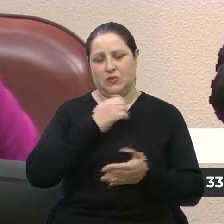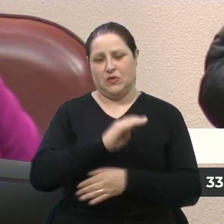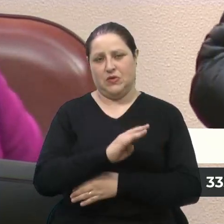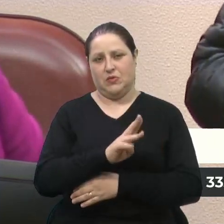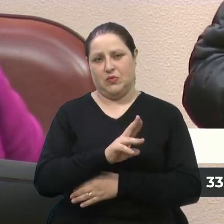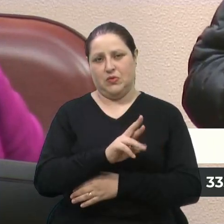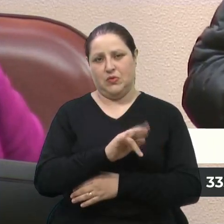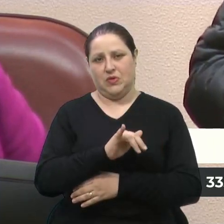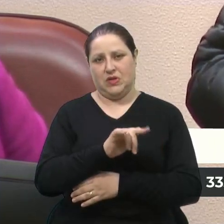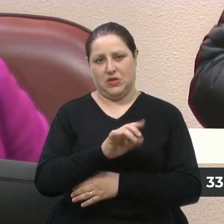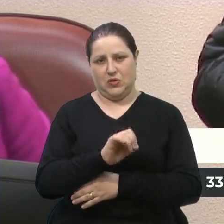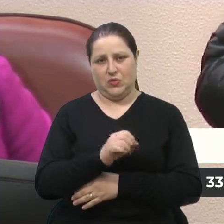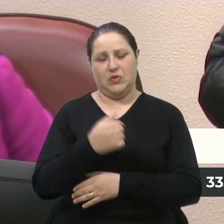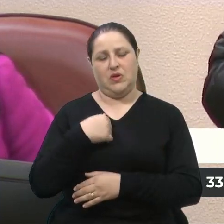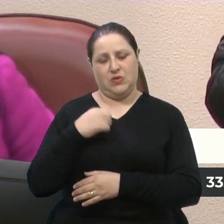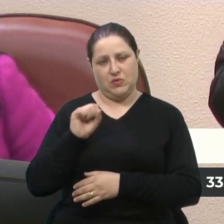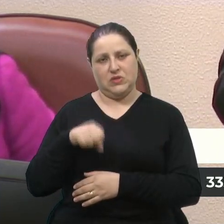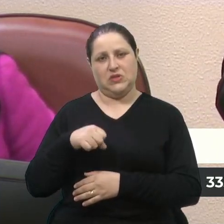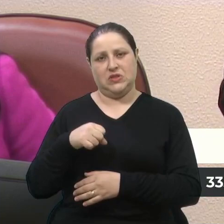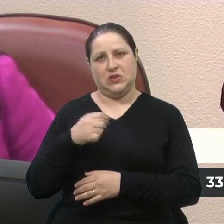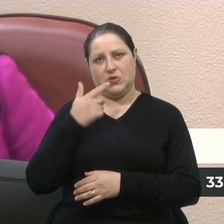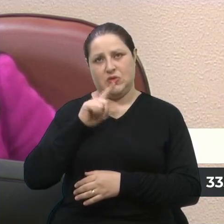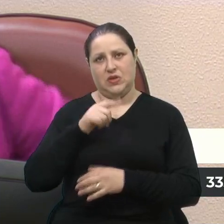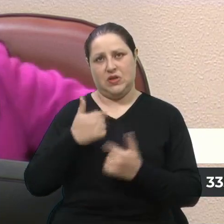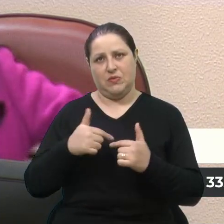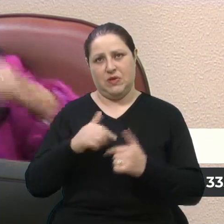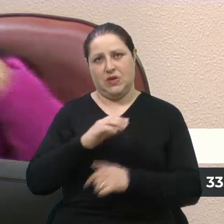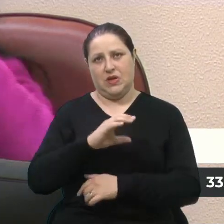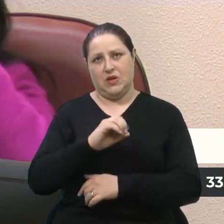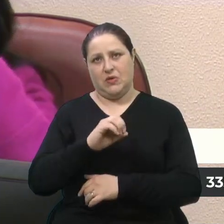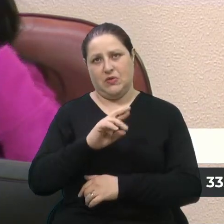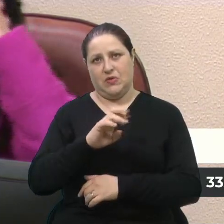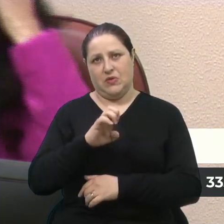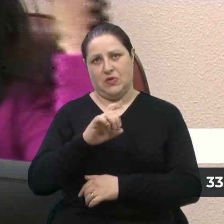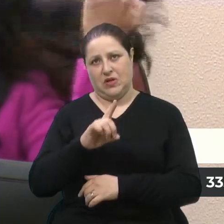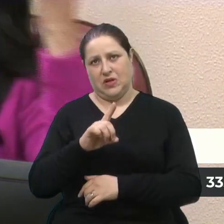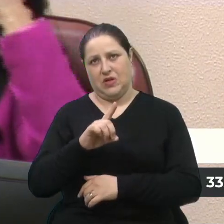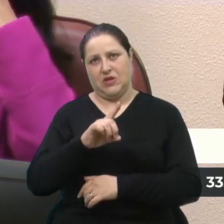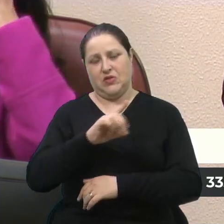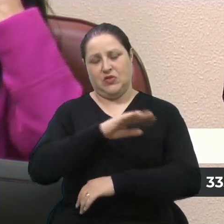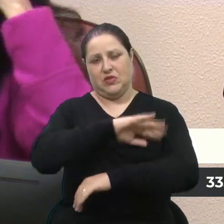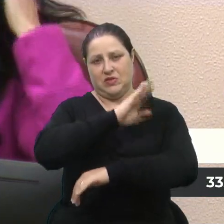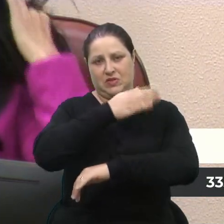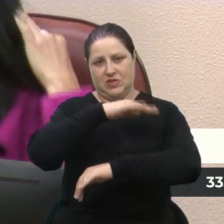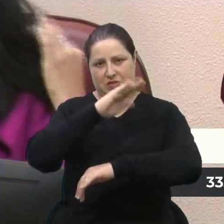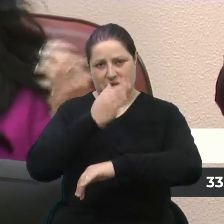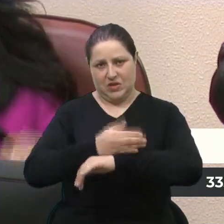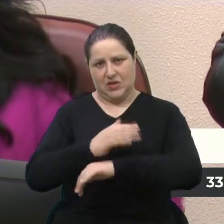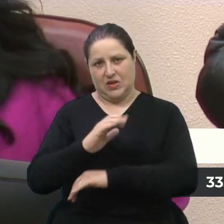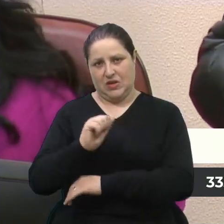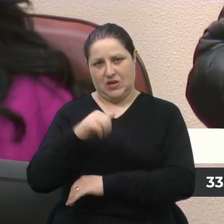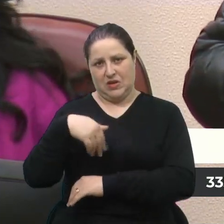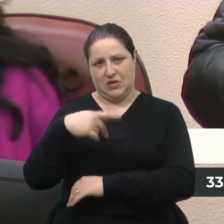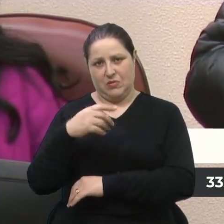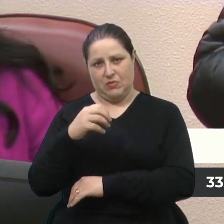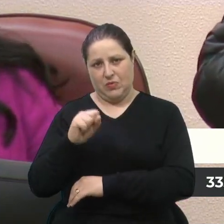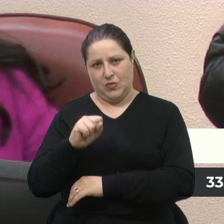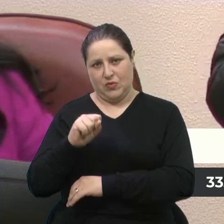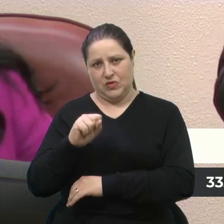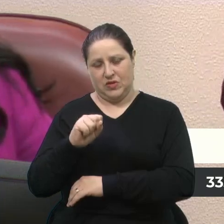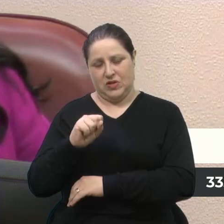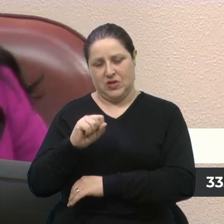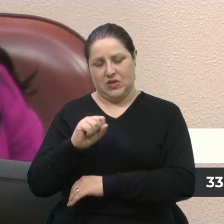trabalhar através do Coréia de Serra, Campos de Cima da Serra e Hortências, também juntamente com o meu amigo